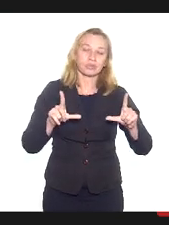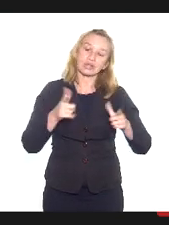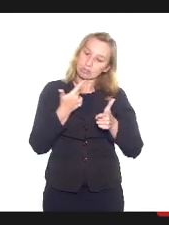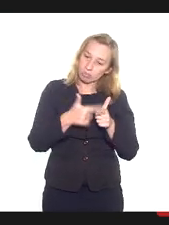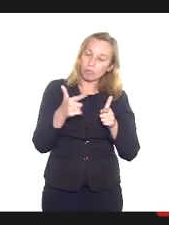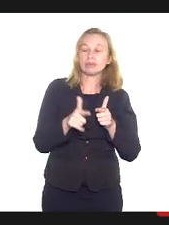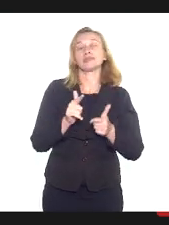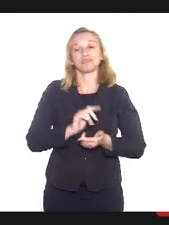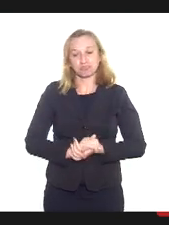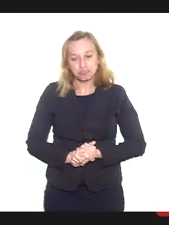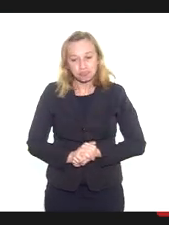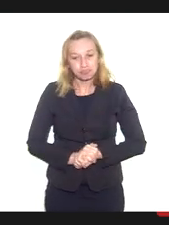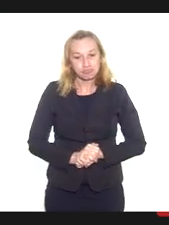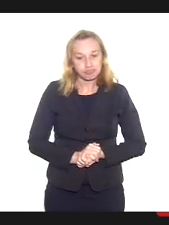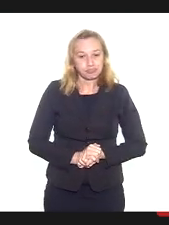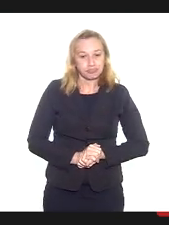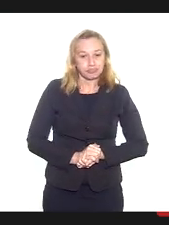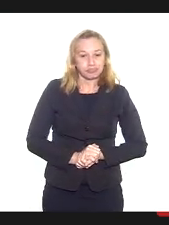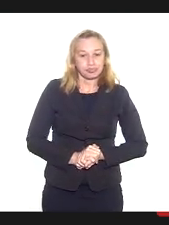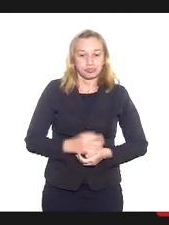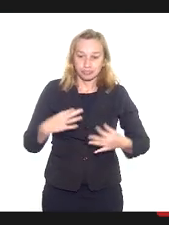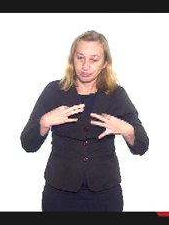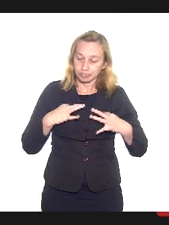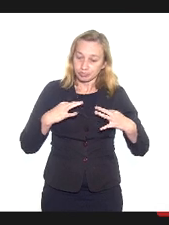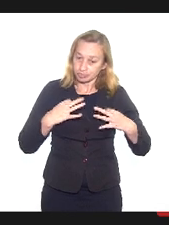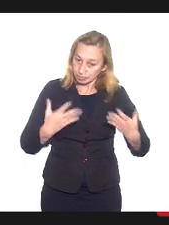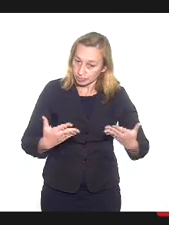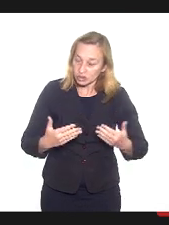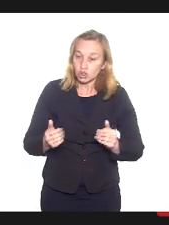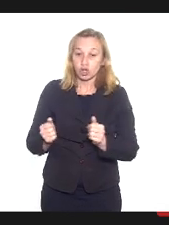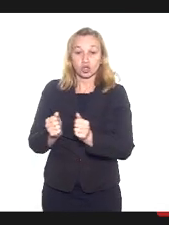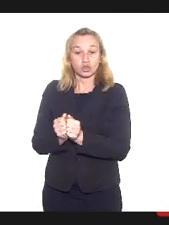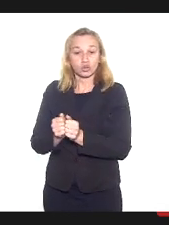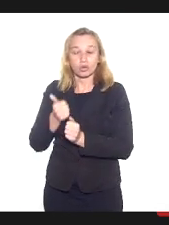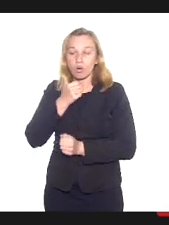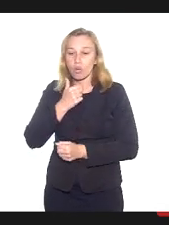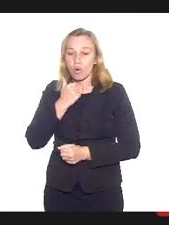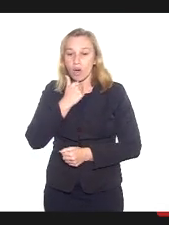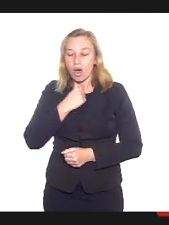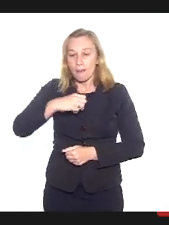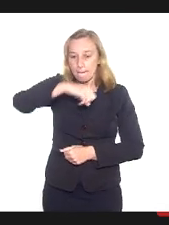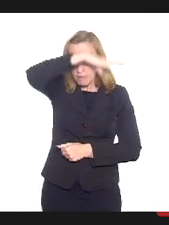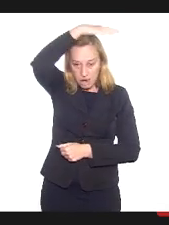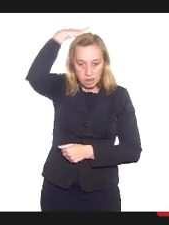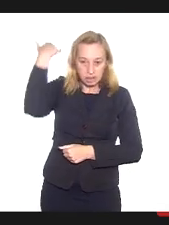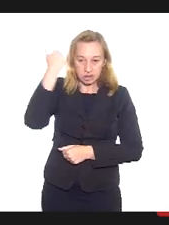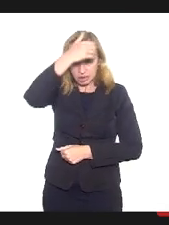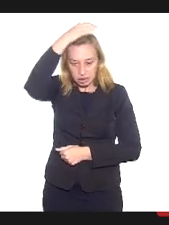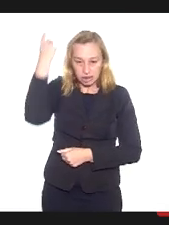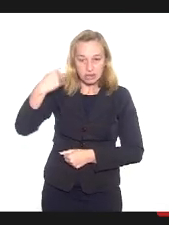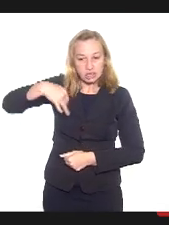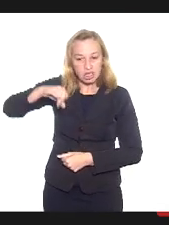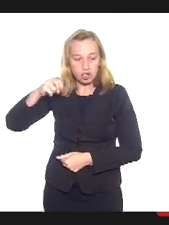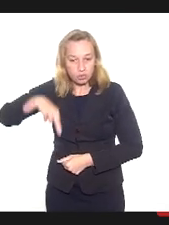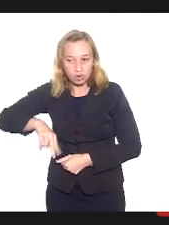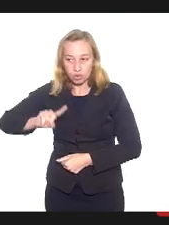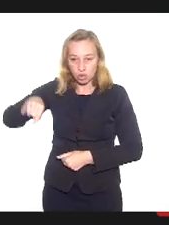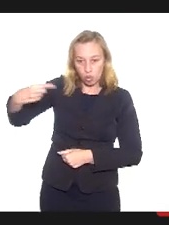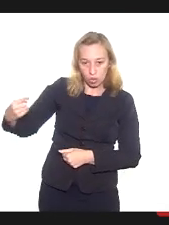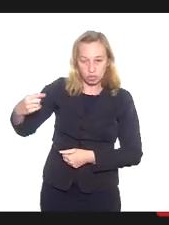problema. E coloco-me aqui, junto com a Emílce, tanto dos outros, o querido Paulo Maltz, que também já deu o depoimento,